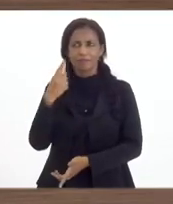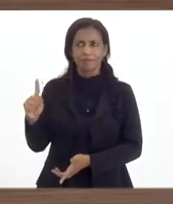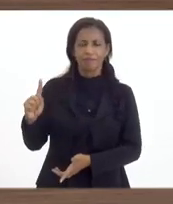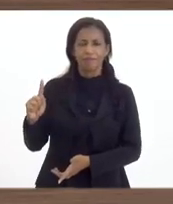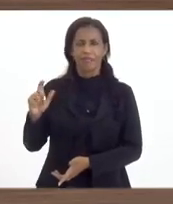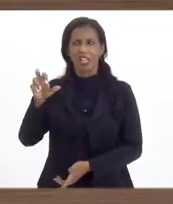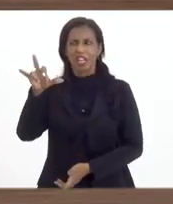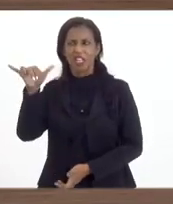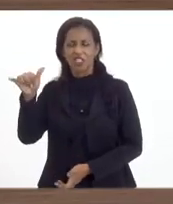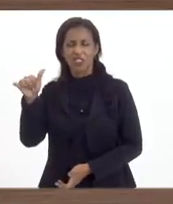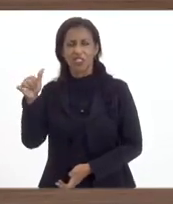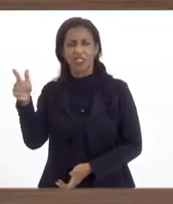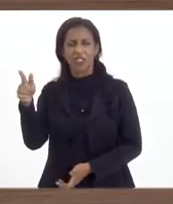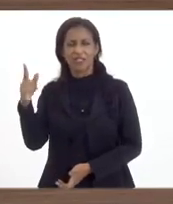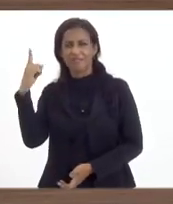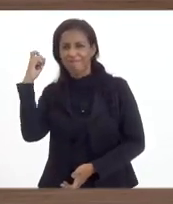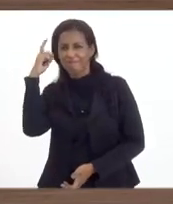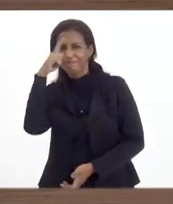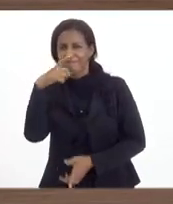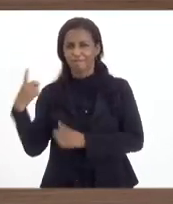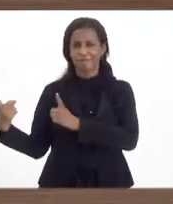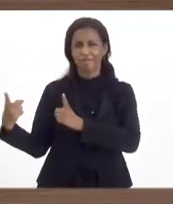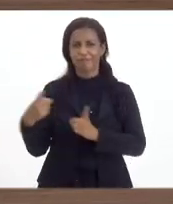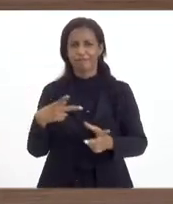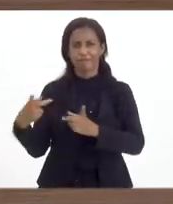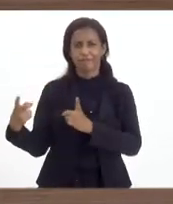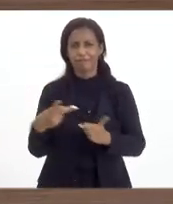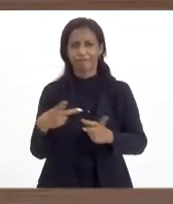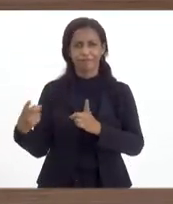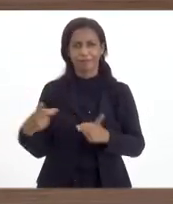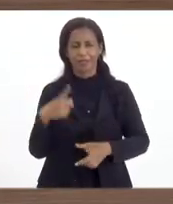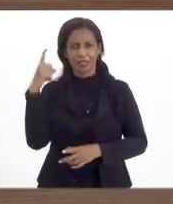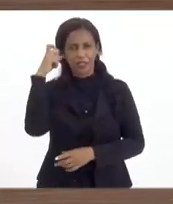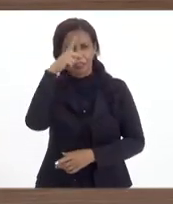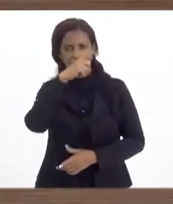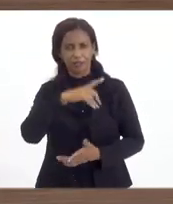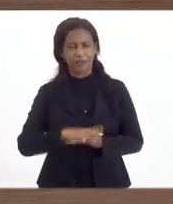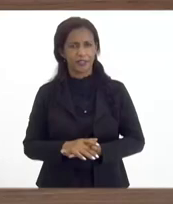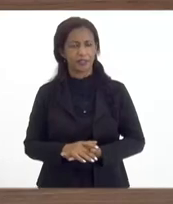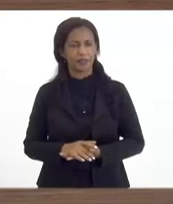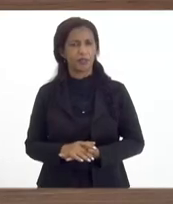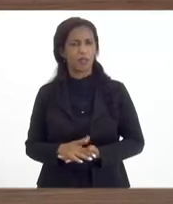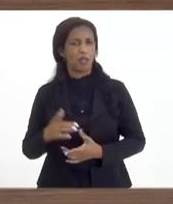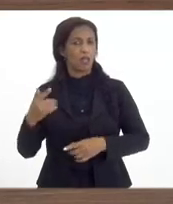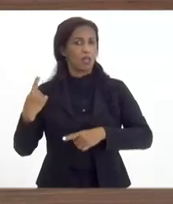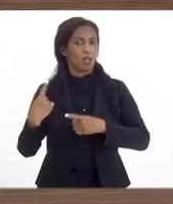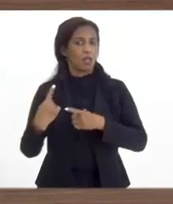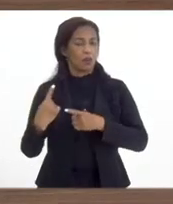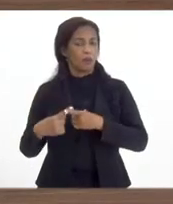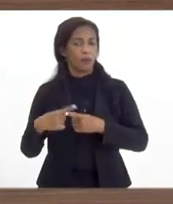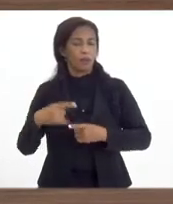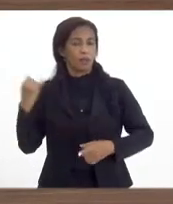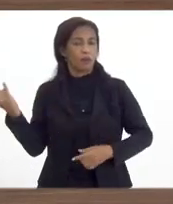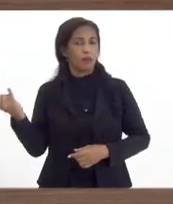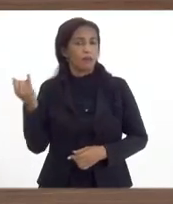está dificultando a exportação dos fertilizantes, que é fundamental para que a gente possa ter a nossa